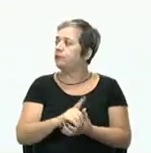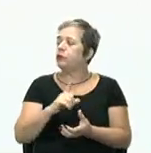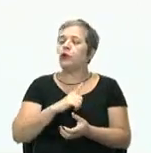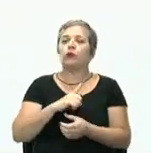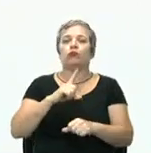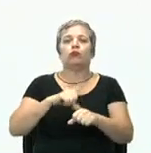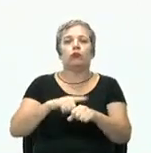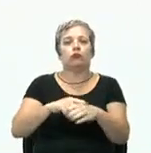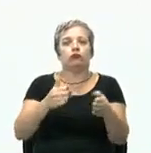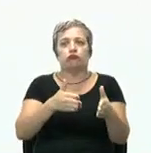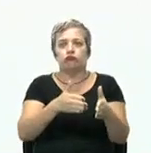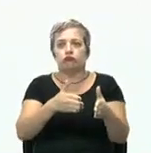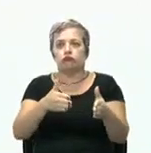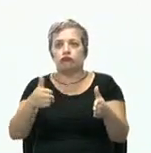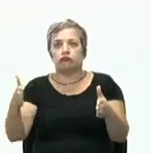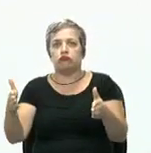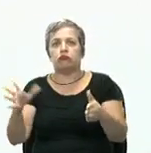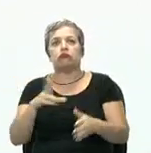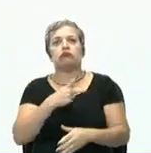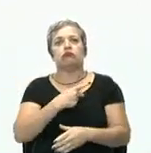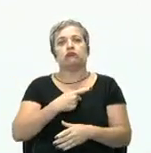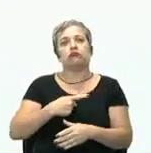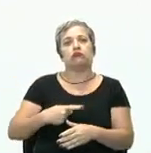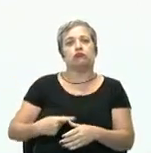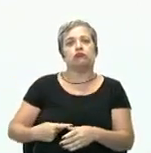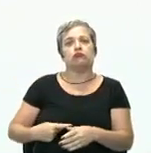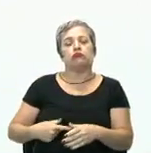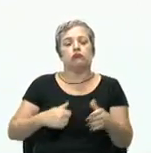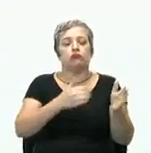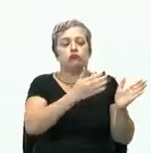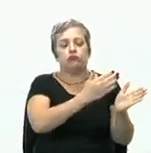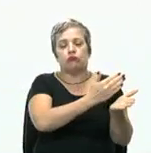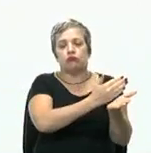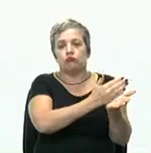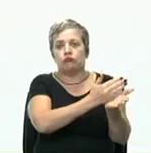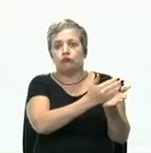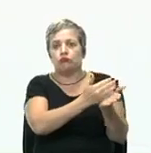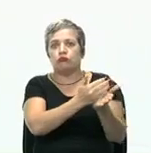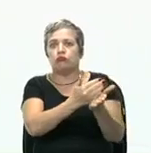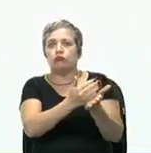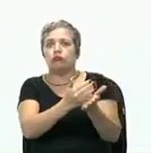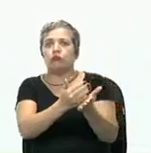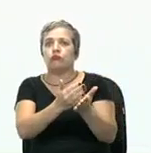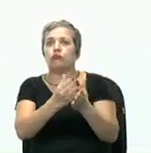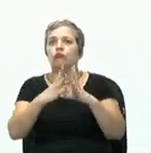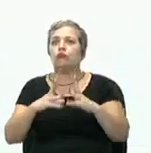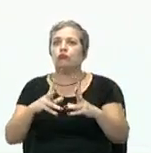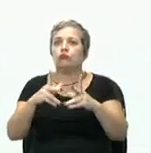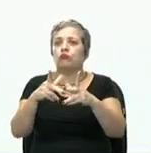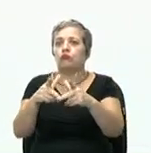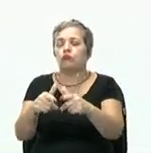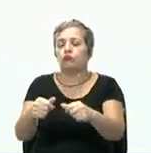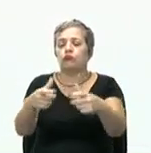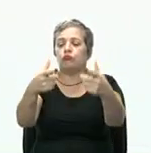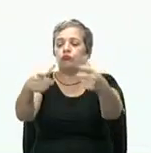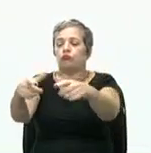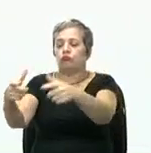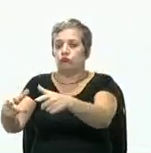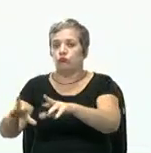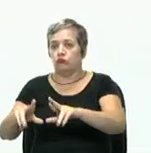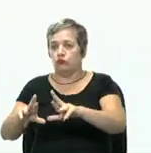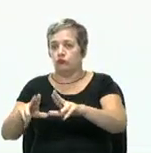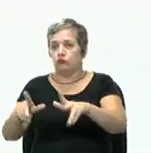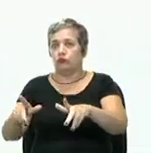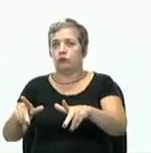prazo. O presidente, ele passou aqui, ó, para toda a alta gerência.